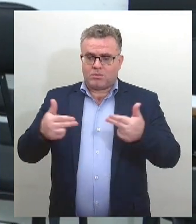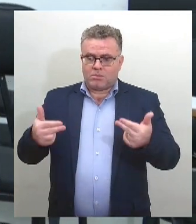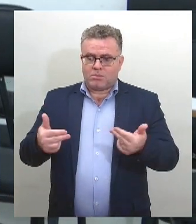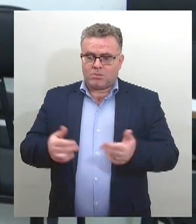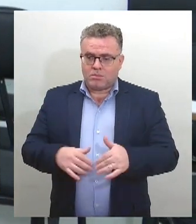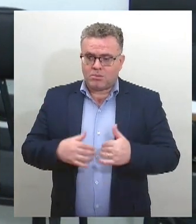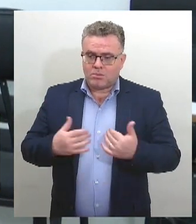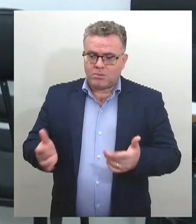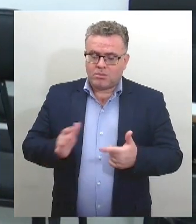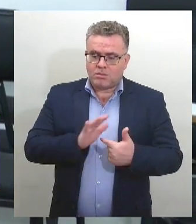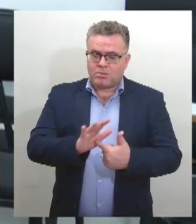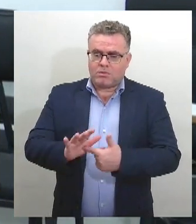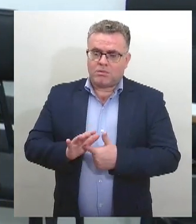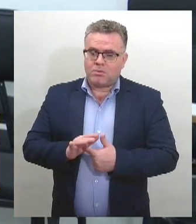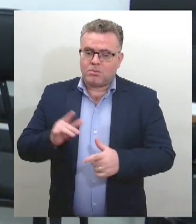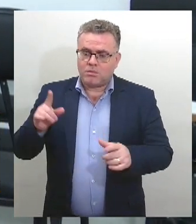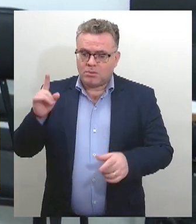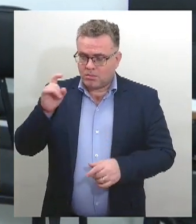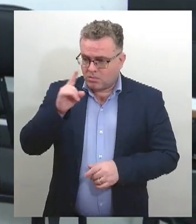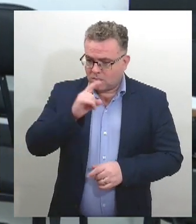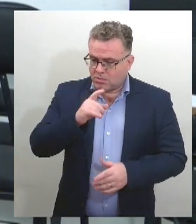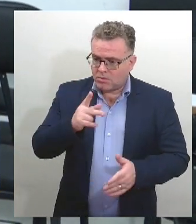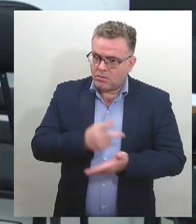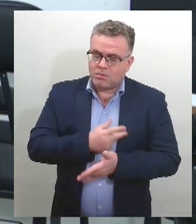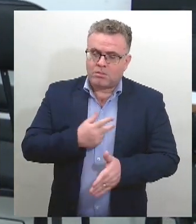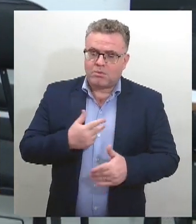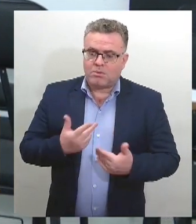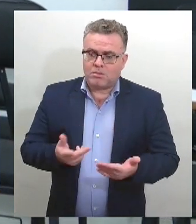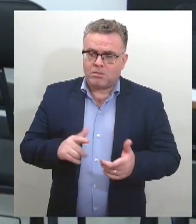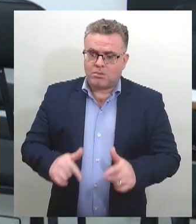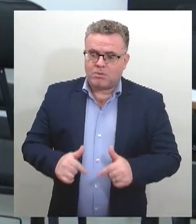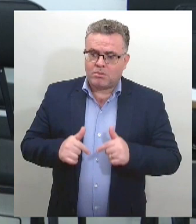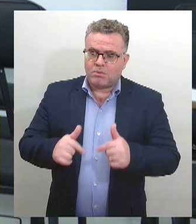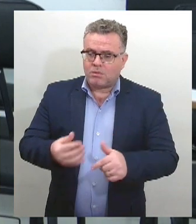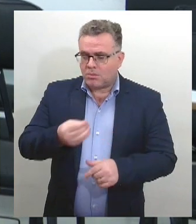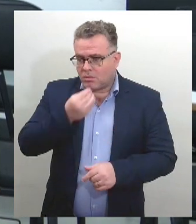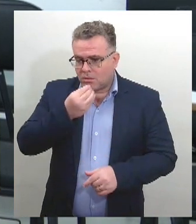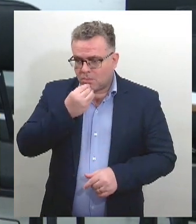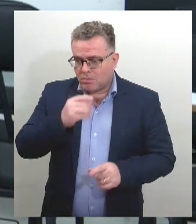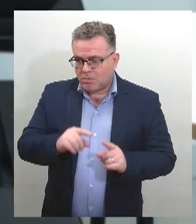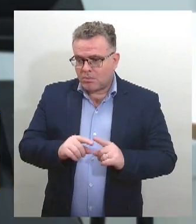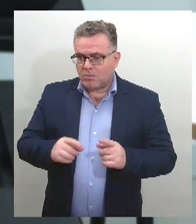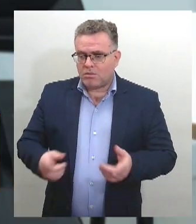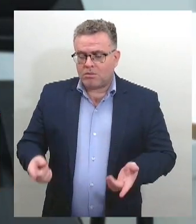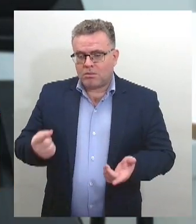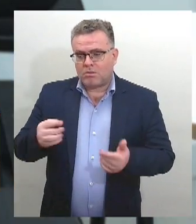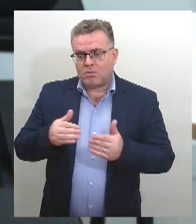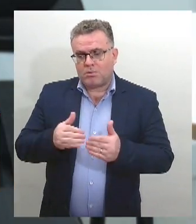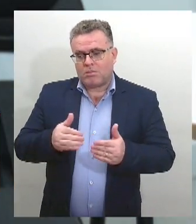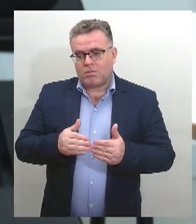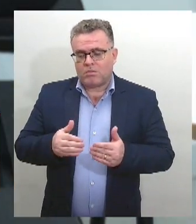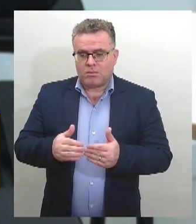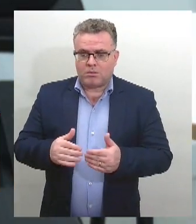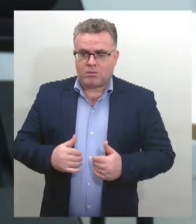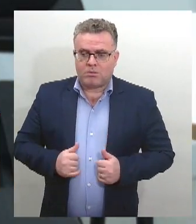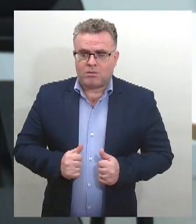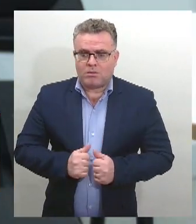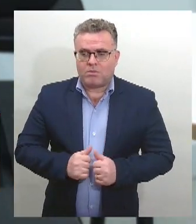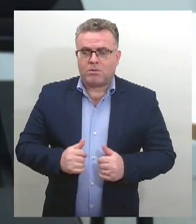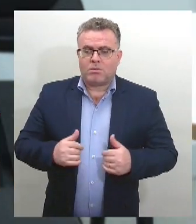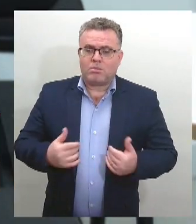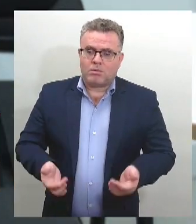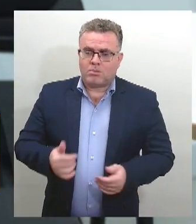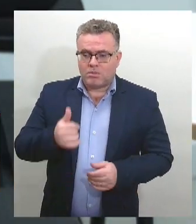complexidades enfrentadas por aqueles que buscam oportunidades por meio das cotas raciais. Eu me identifico como uma mulher negra,